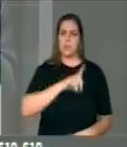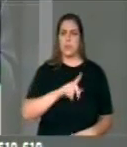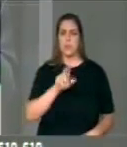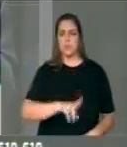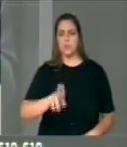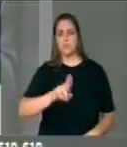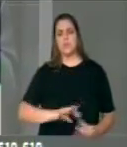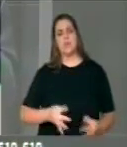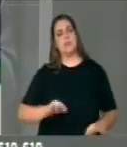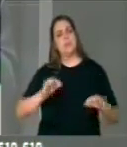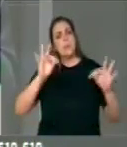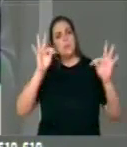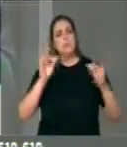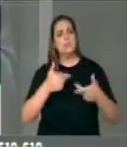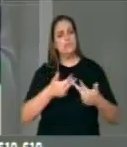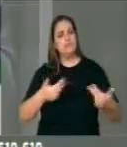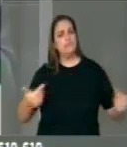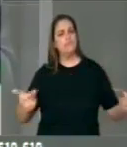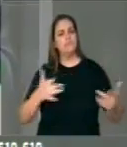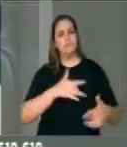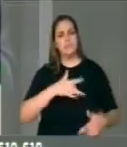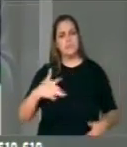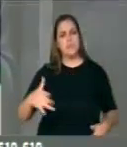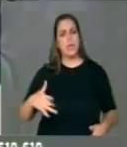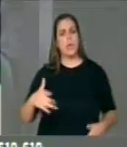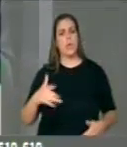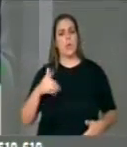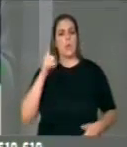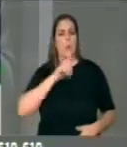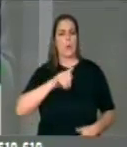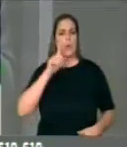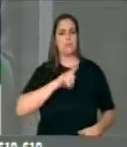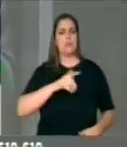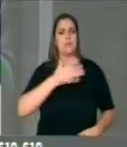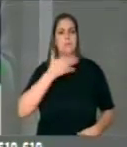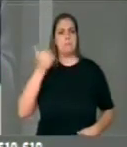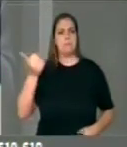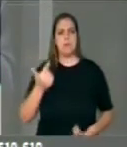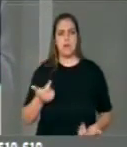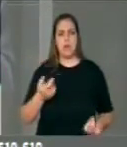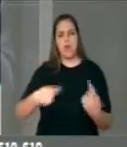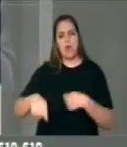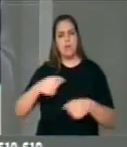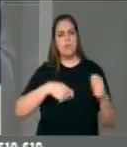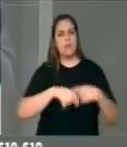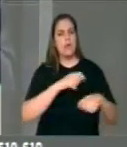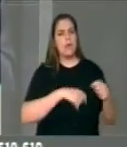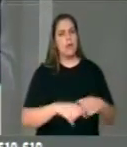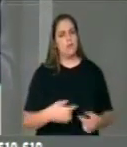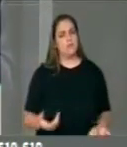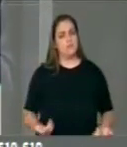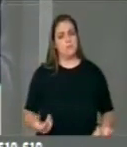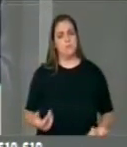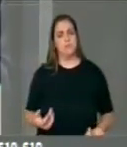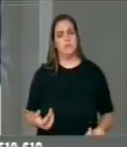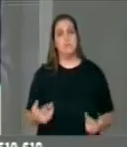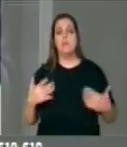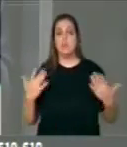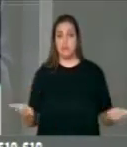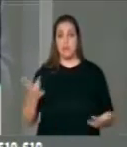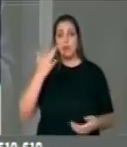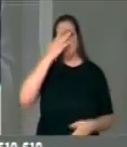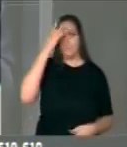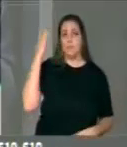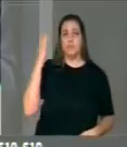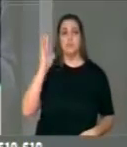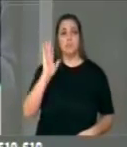tecnologias de saúde onde se consegue o maior retorno financeiro assim as pessoas que já